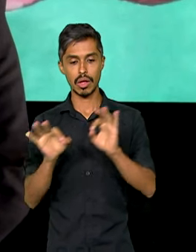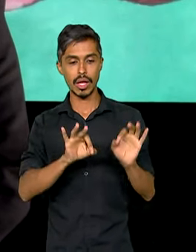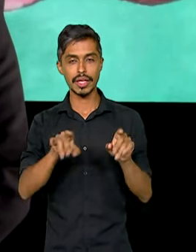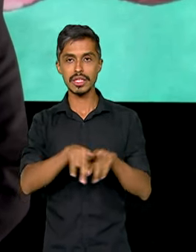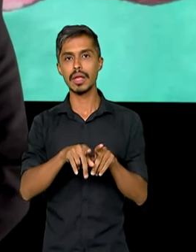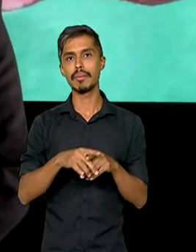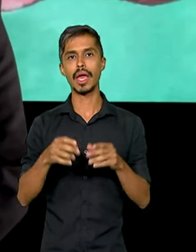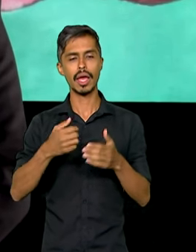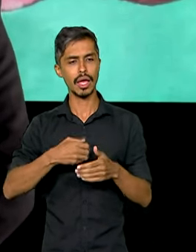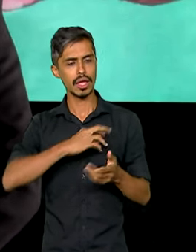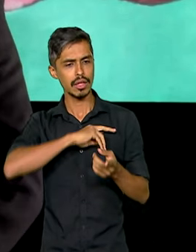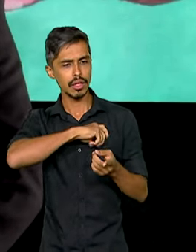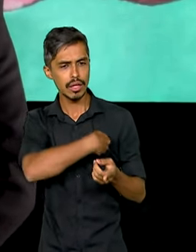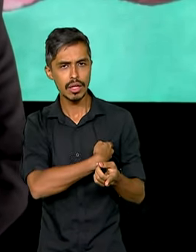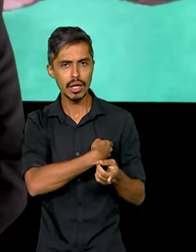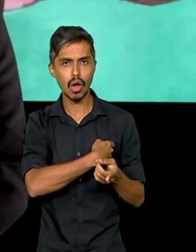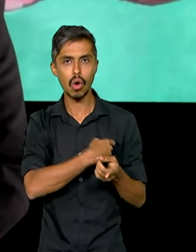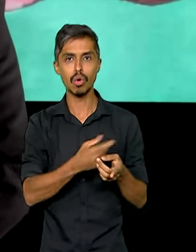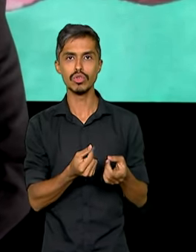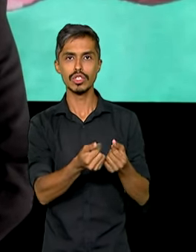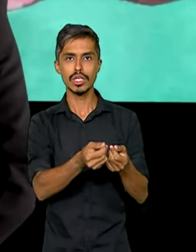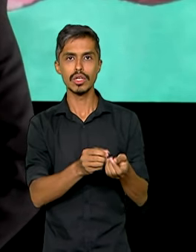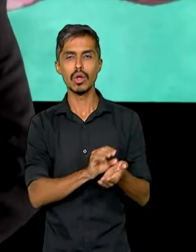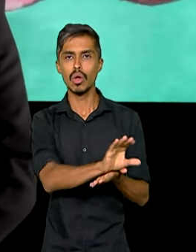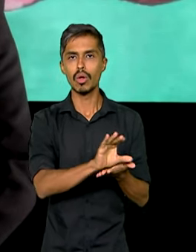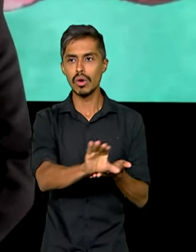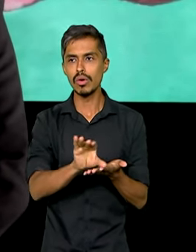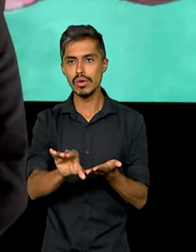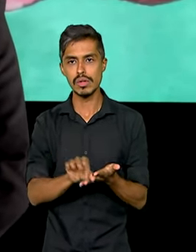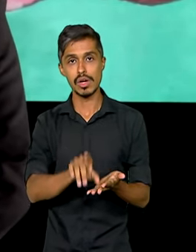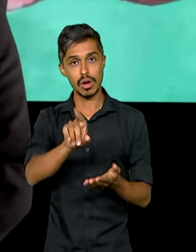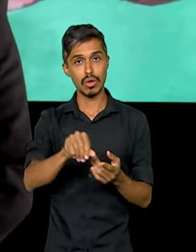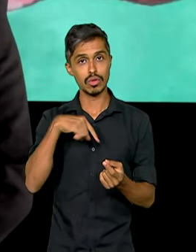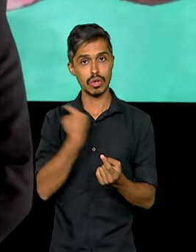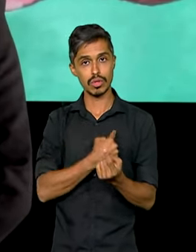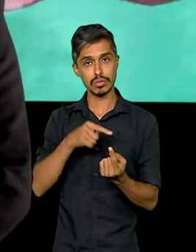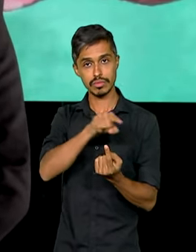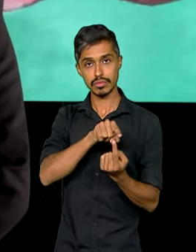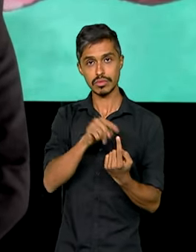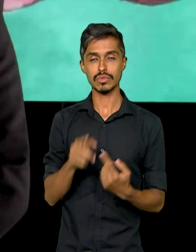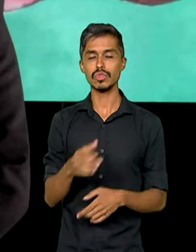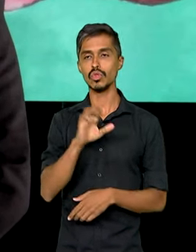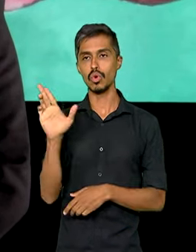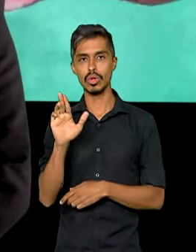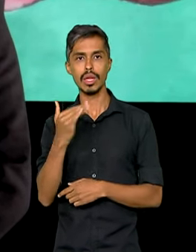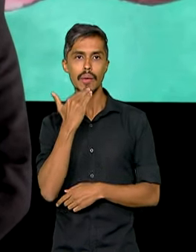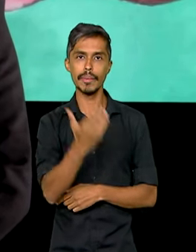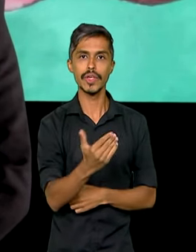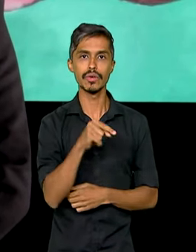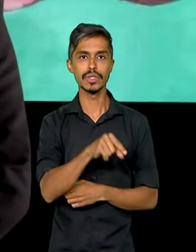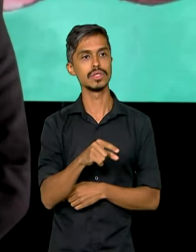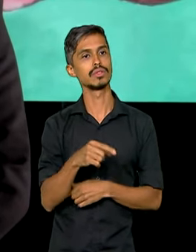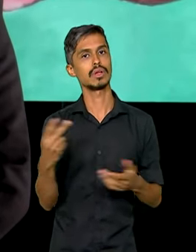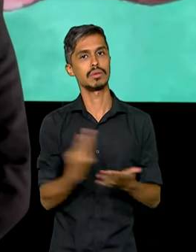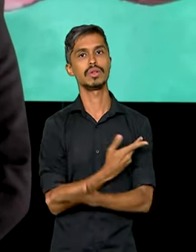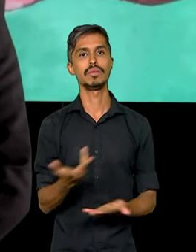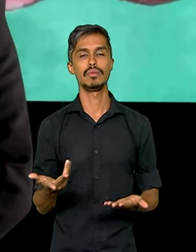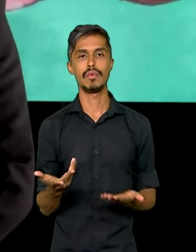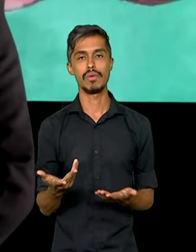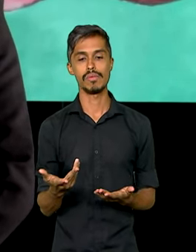o uso do dinheiro público. Esse é o nosso objetivo. Essa é uma encomenda do presidente Lula, que pediu que